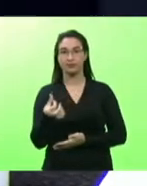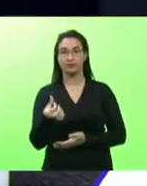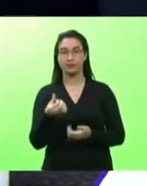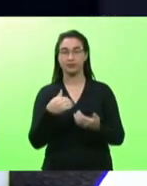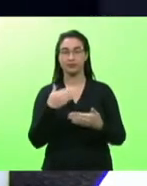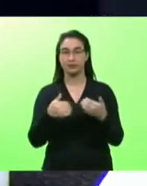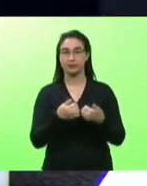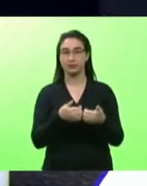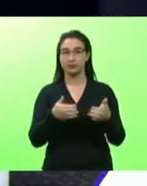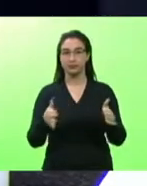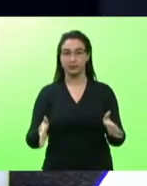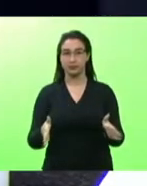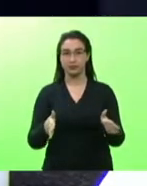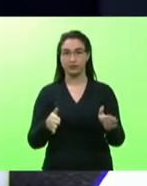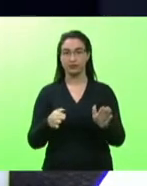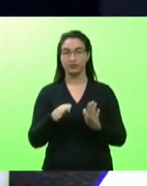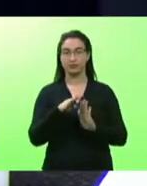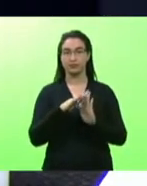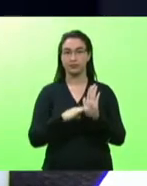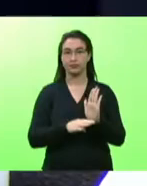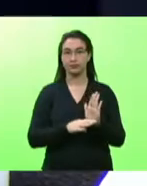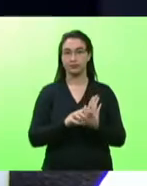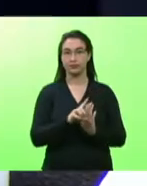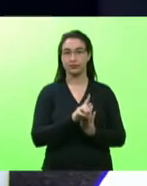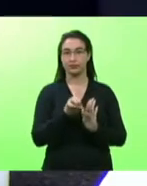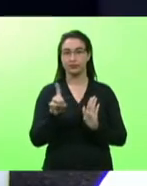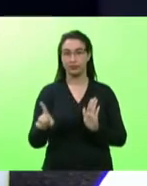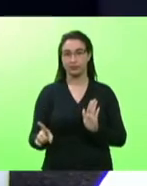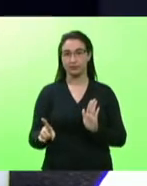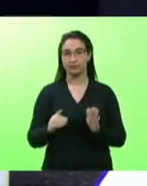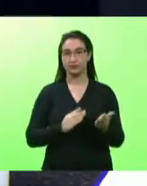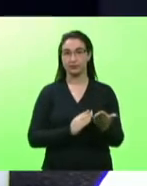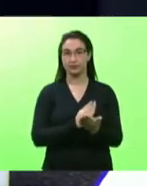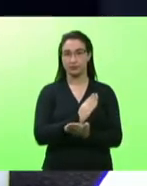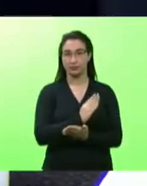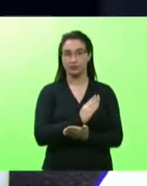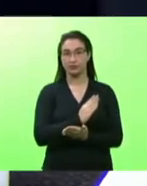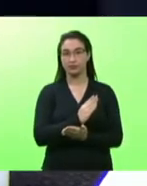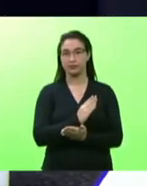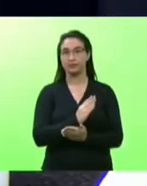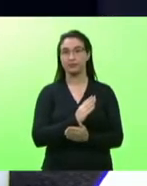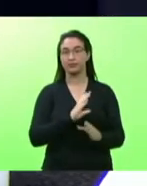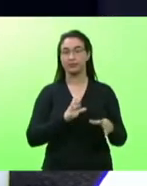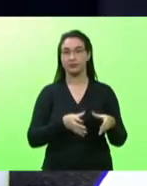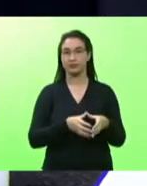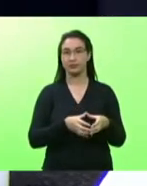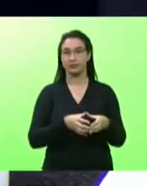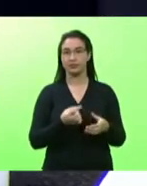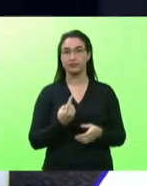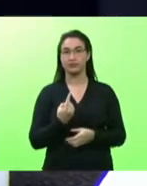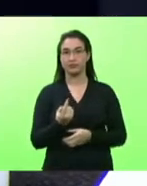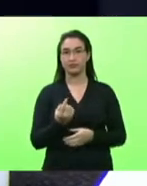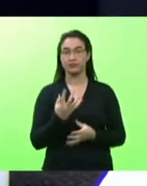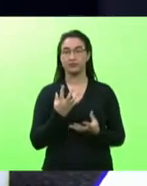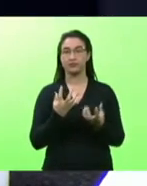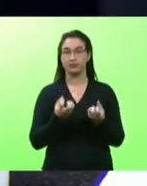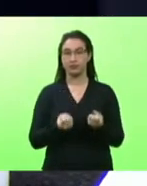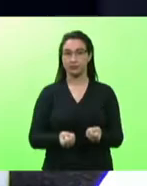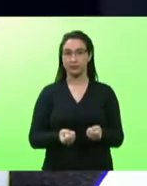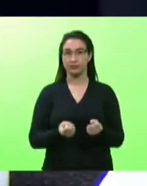o senhor presidente adentrou no próximo horário. Na ordem do dia, foram aprovados em torno único a admissibilidade da medida provisória